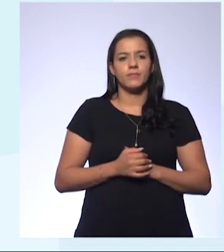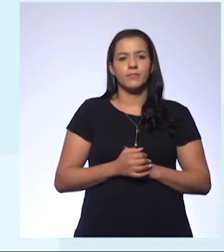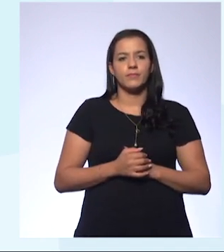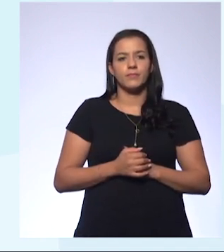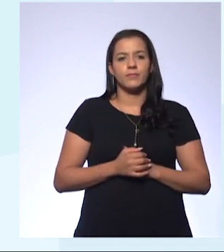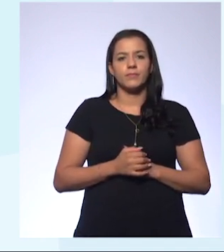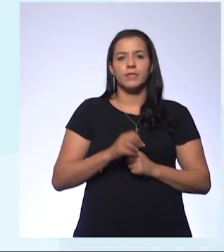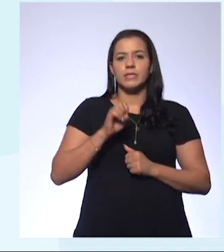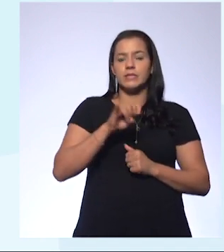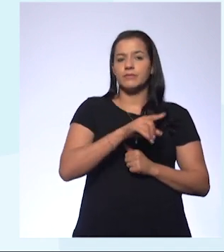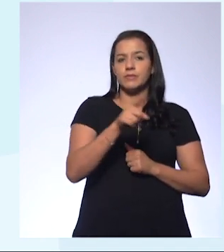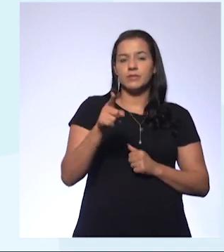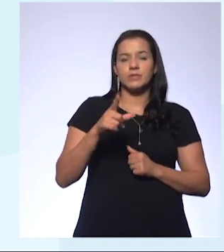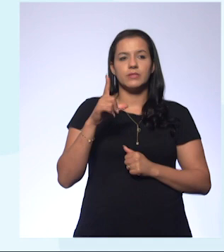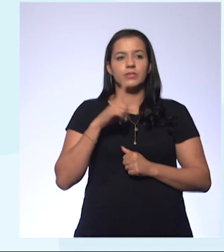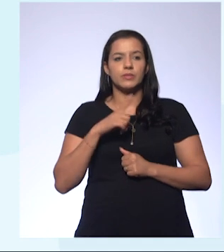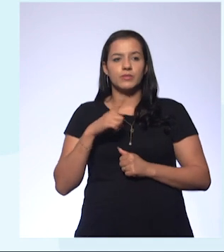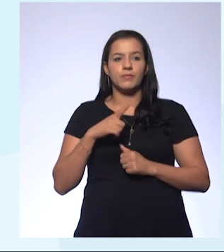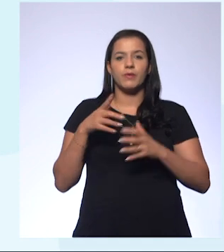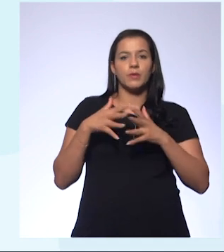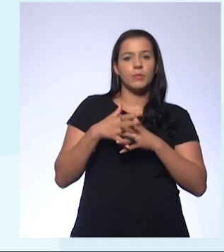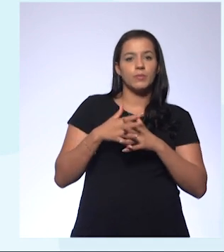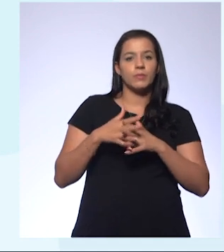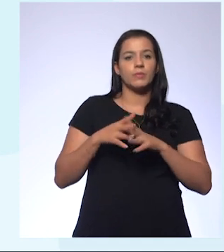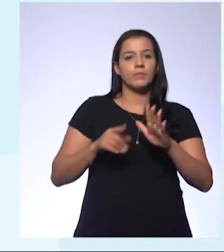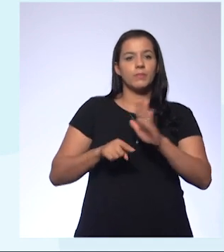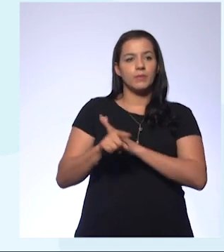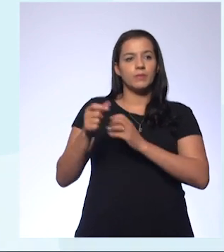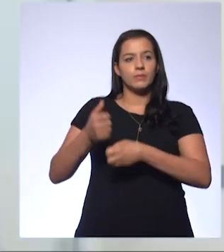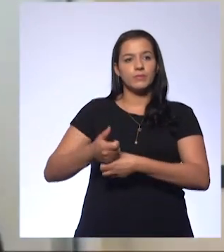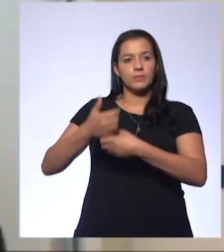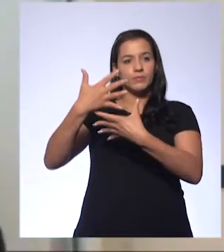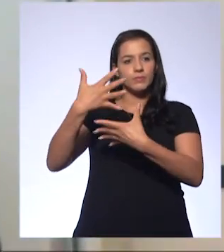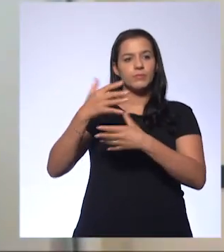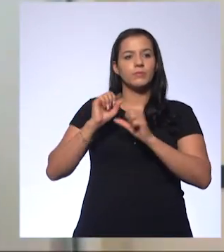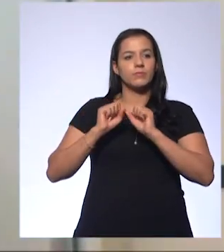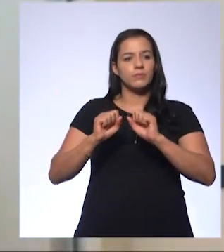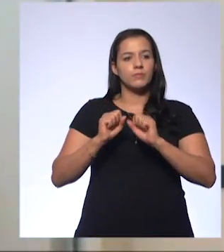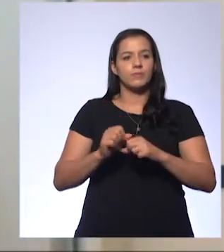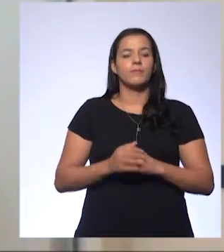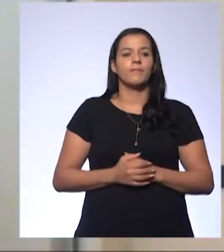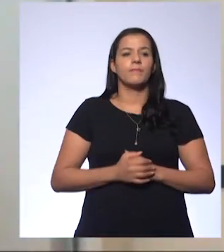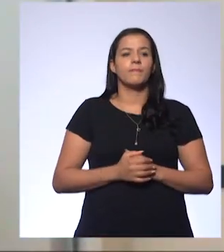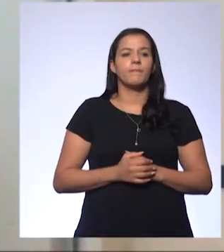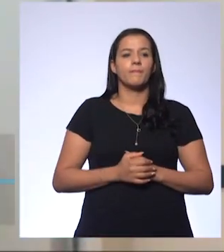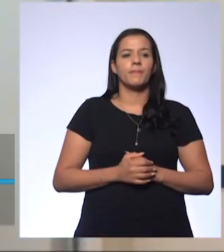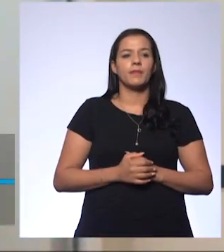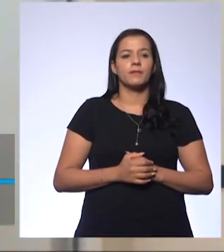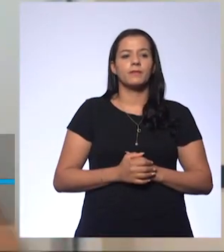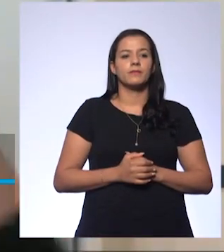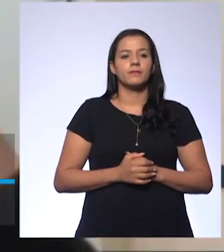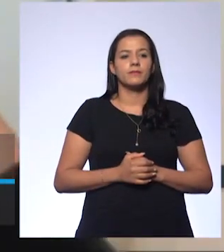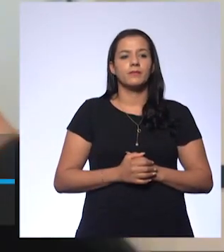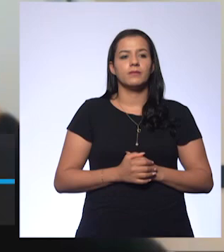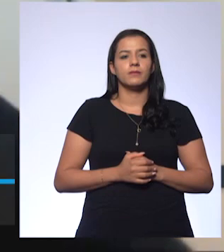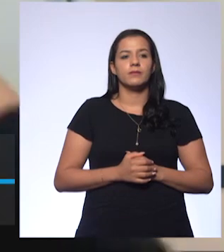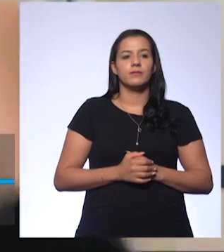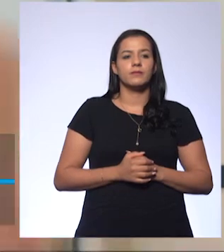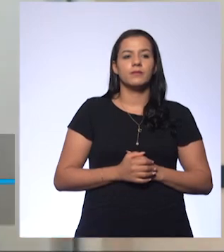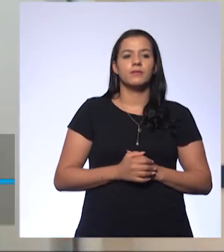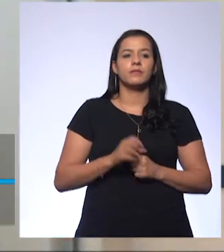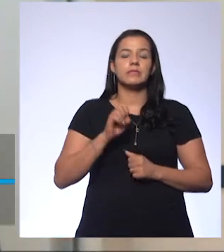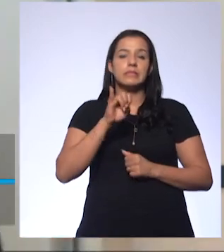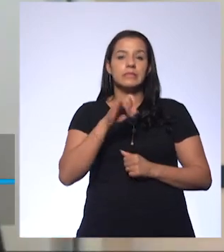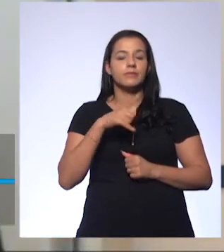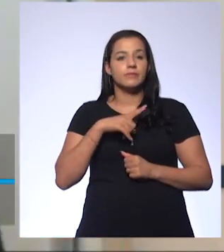Se alguém tiver alguma pergunta, quiser deixar no chat. Ou além disso, se essa parte dos números que não são os